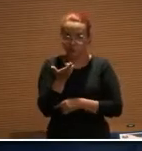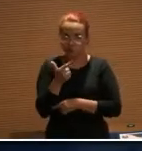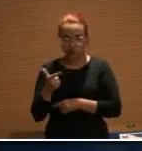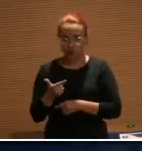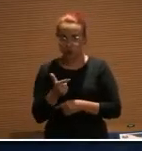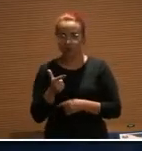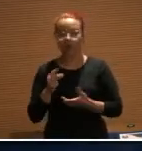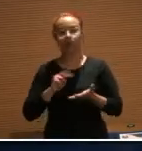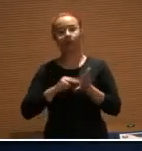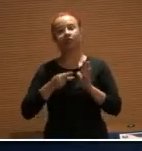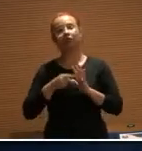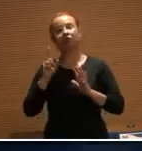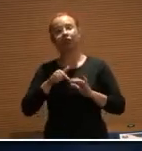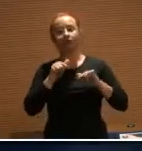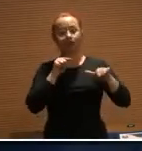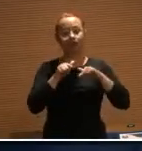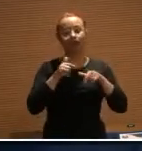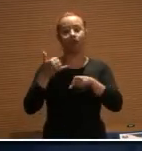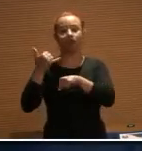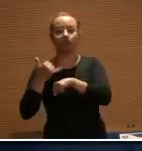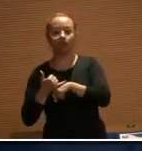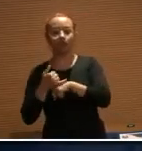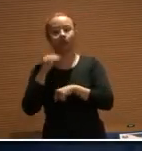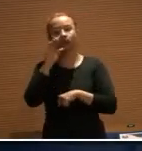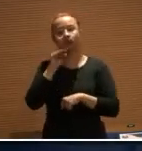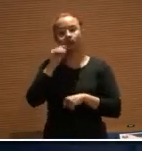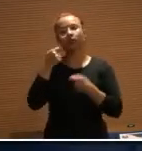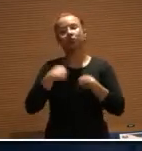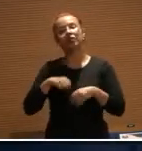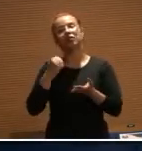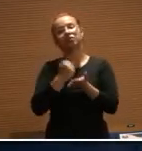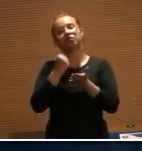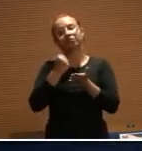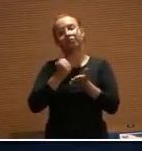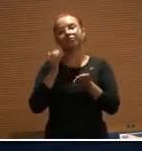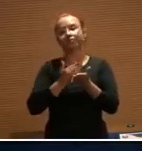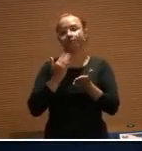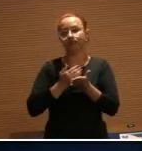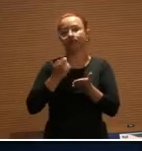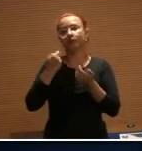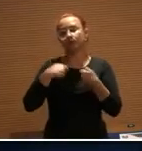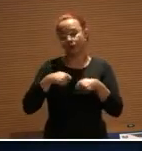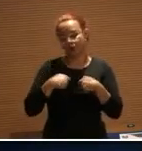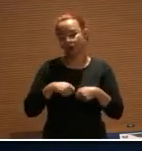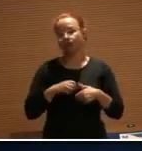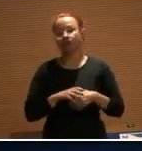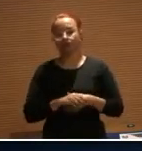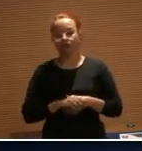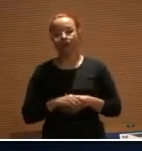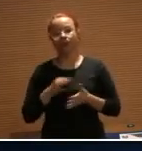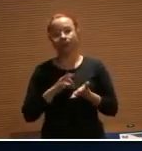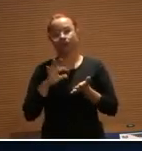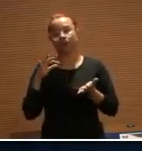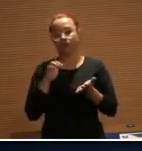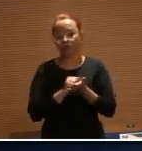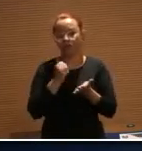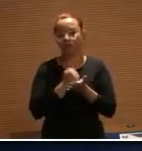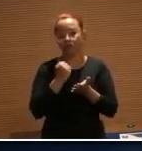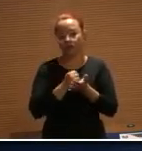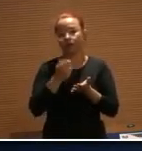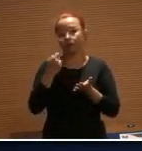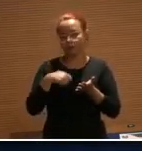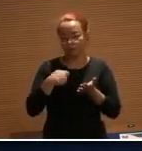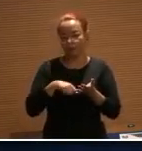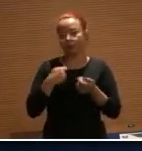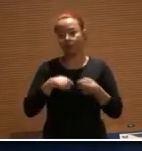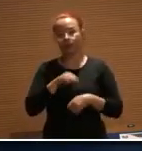uma relação de emprego e tem que ter, então, carteira assinada, registro na sua carteira, tem que